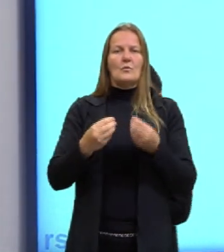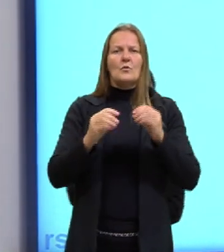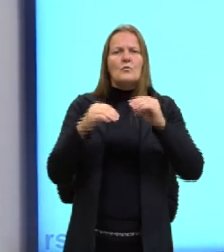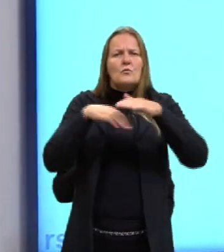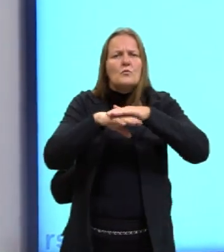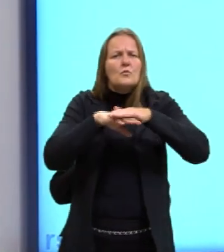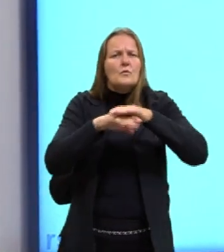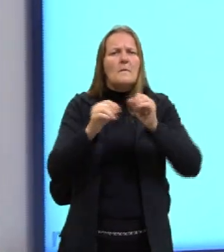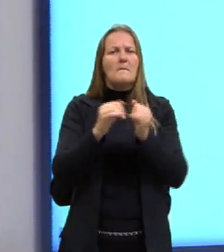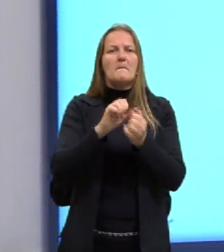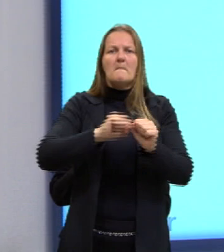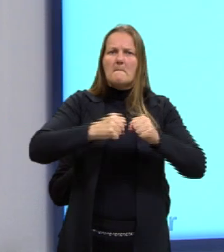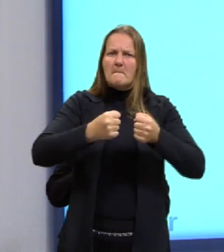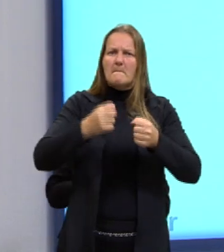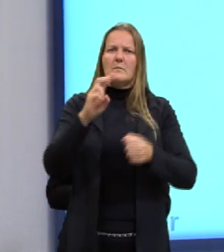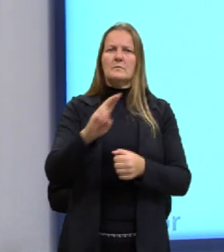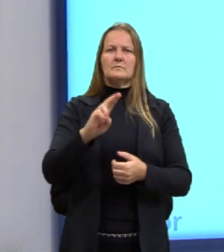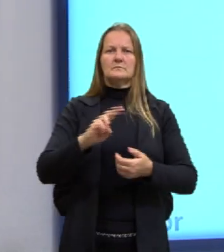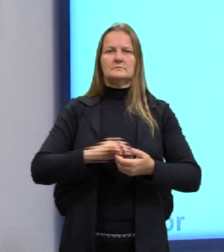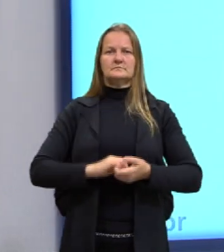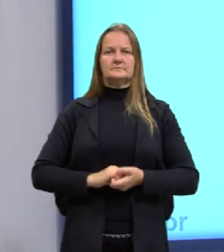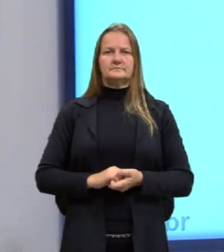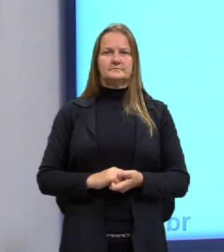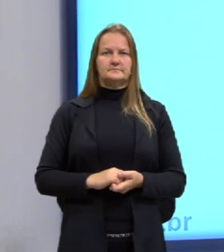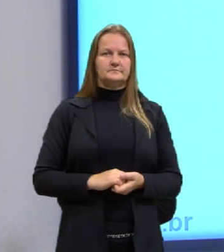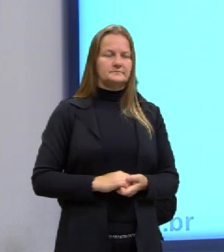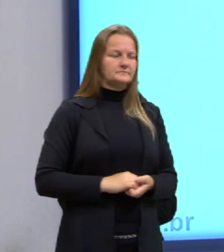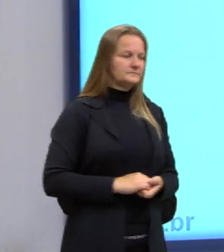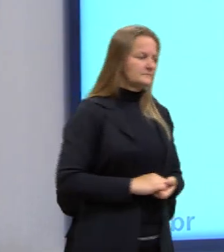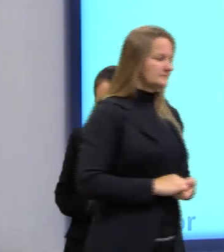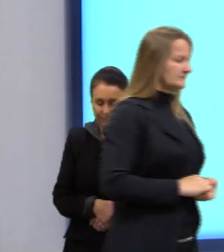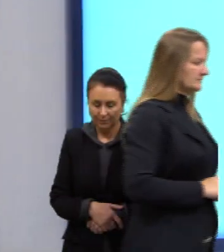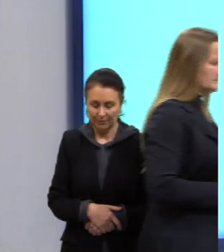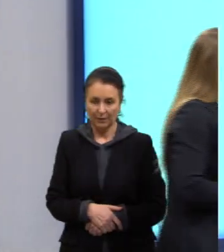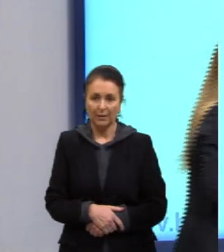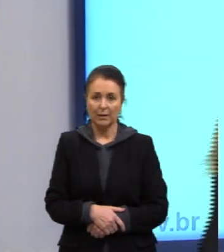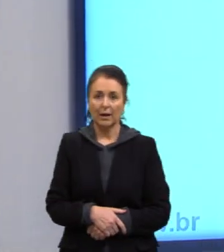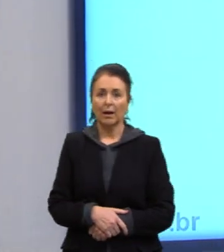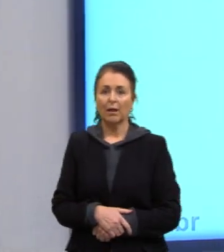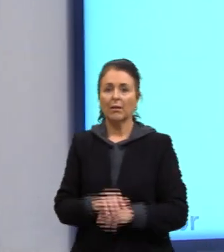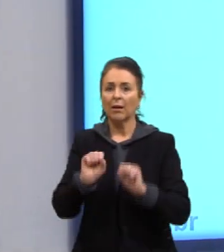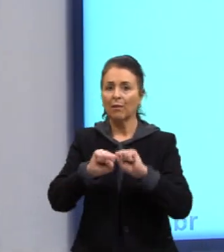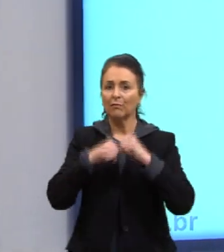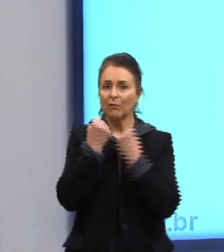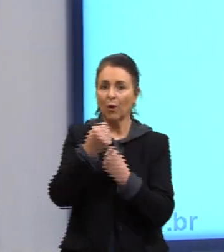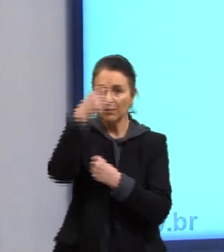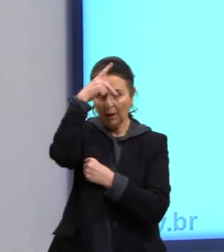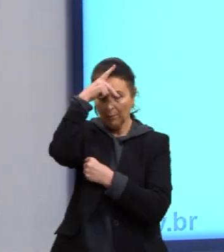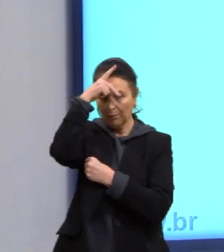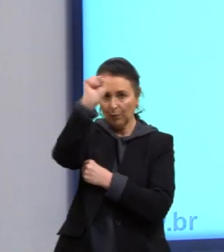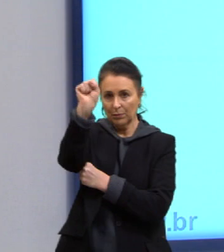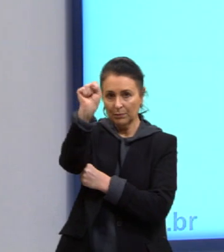e mantida pronta para ser usada é chamada de energia potencial. Porque o estado de